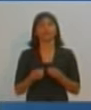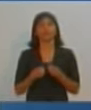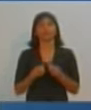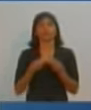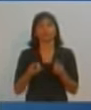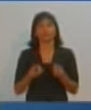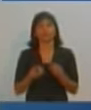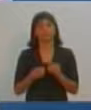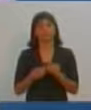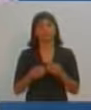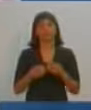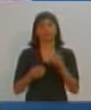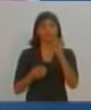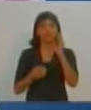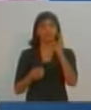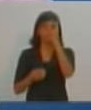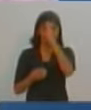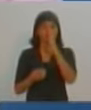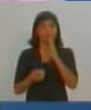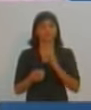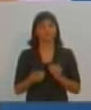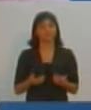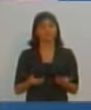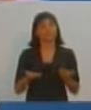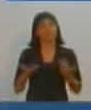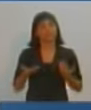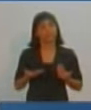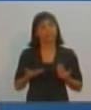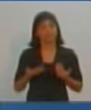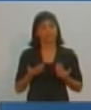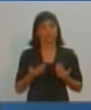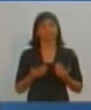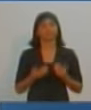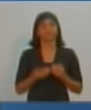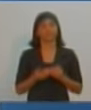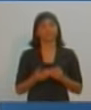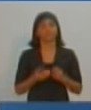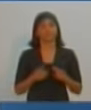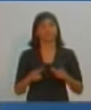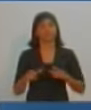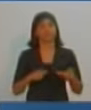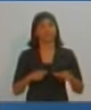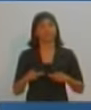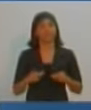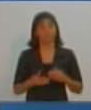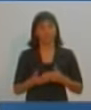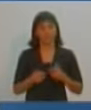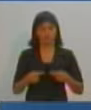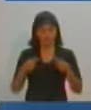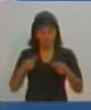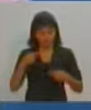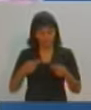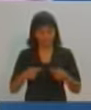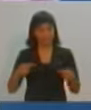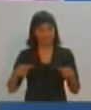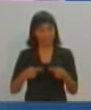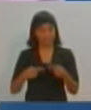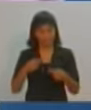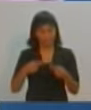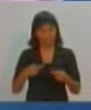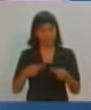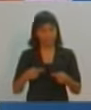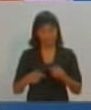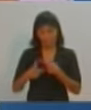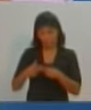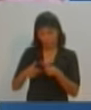do que a maioria dos brasileiros querem. Do que a maioria dos prudentinos querem. Eu vou enfrentar esse problema de frente.